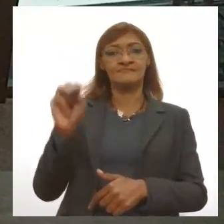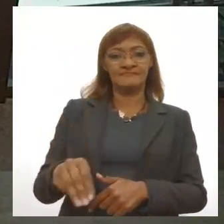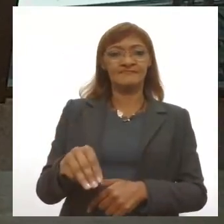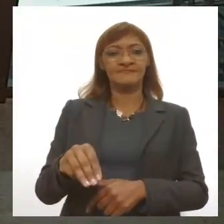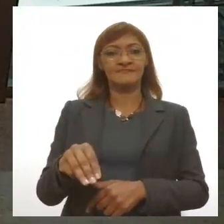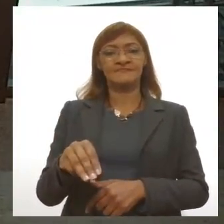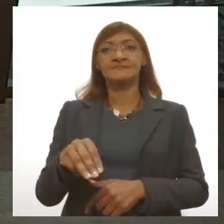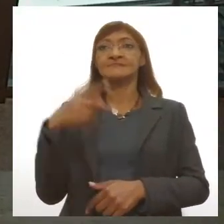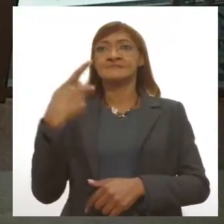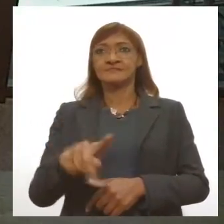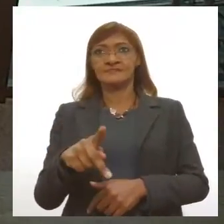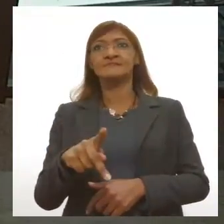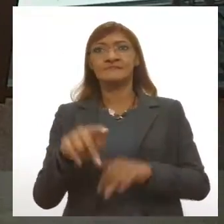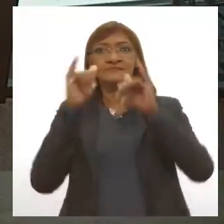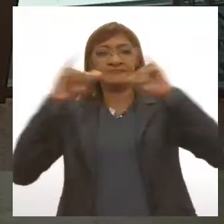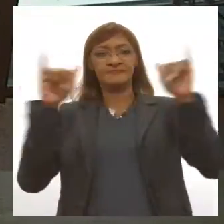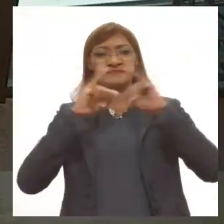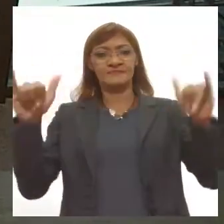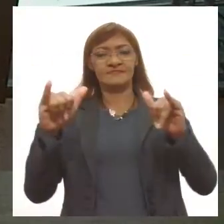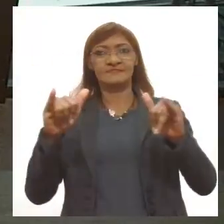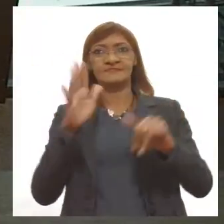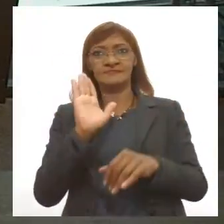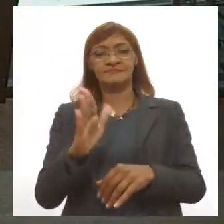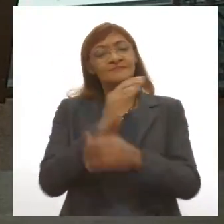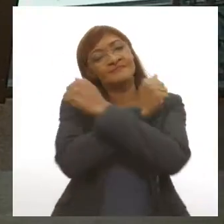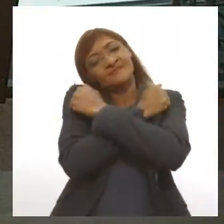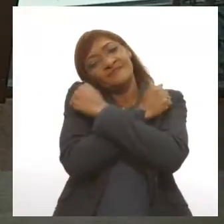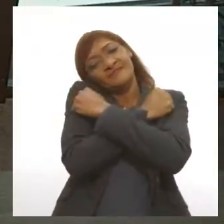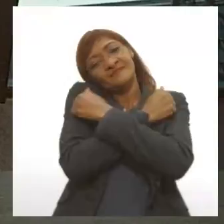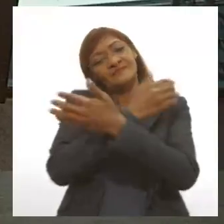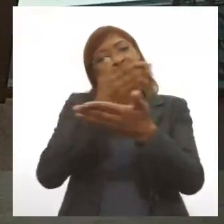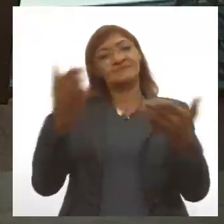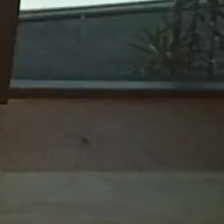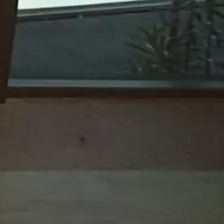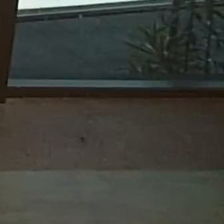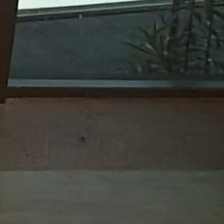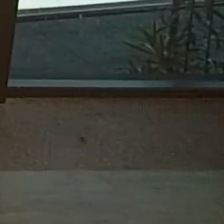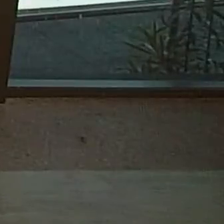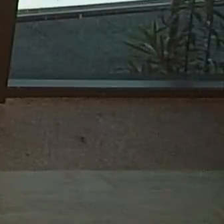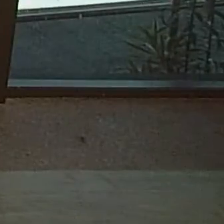Alese Notícia, a gente passa essa reportagem sim. Um abraço para você e até o nosso próximo encontro.